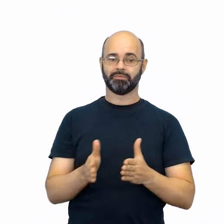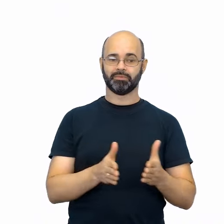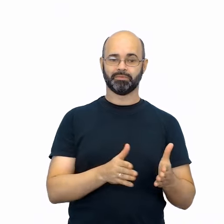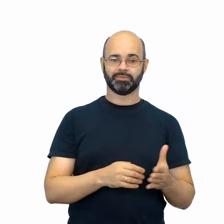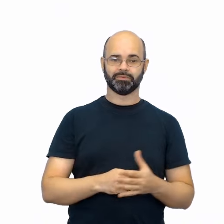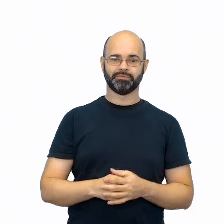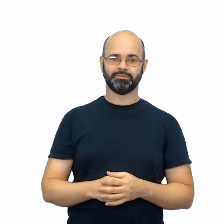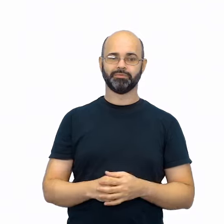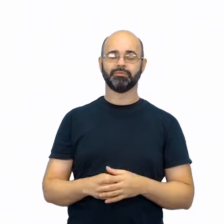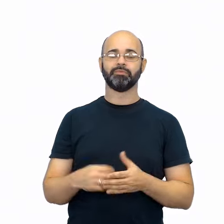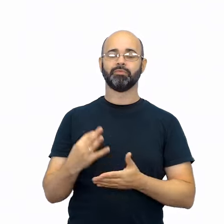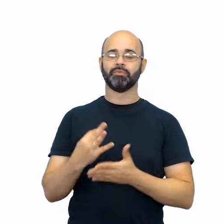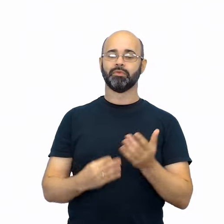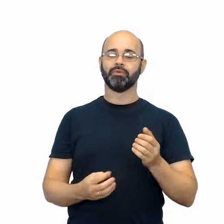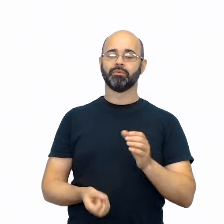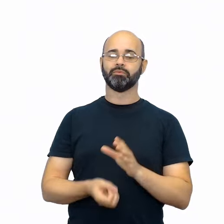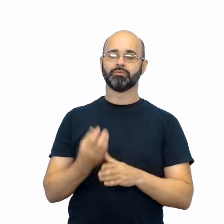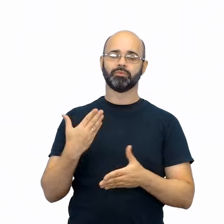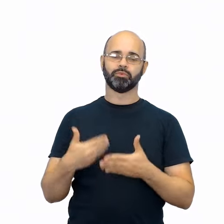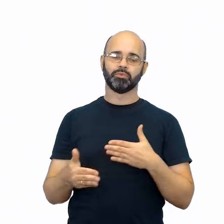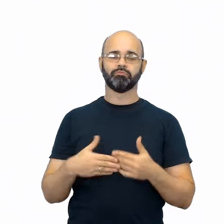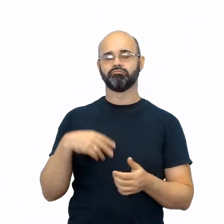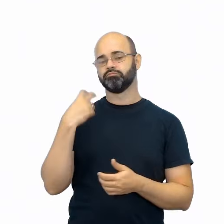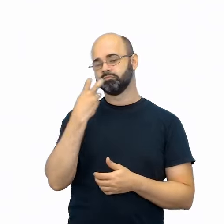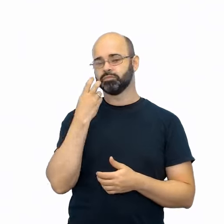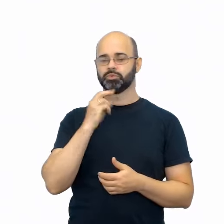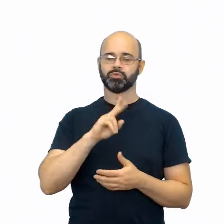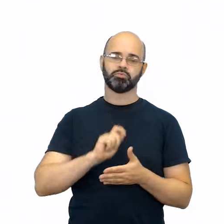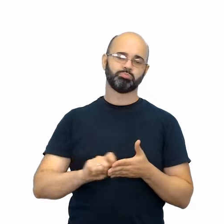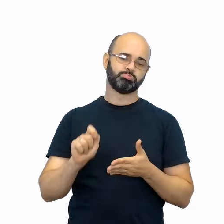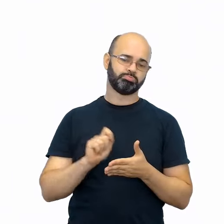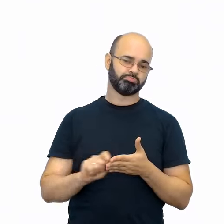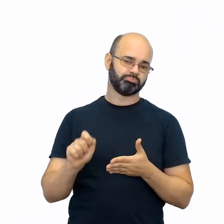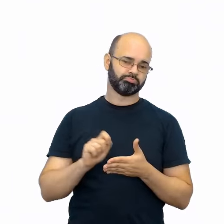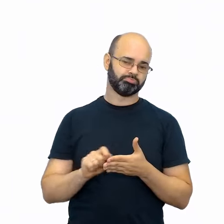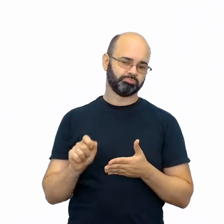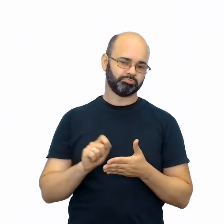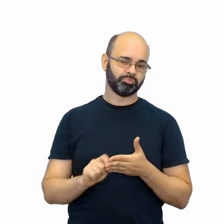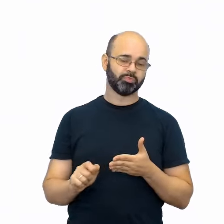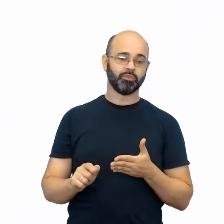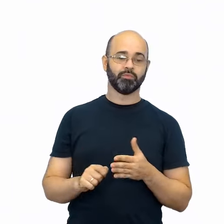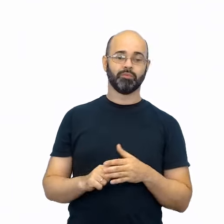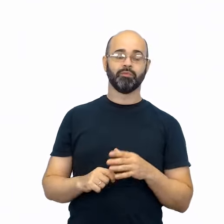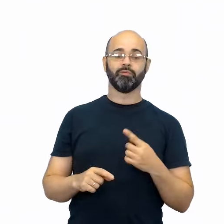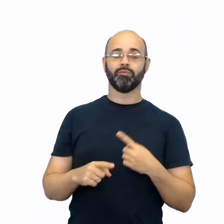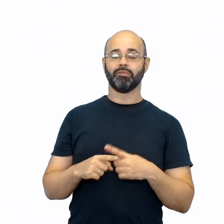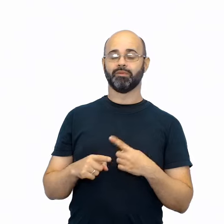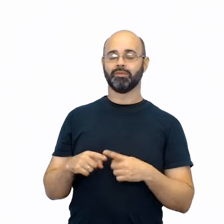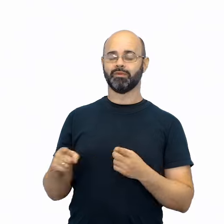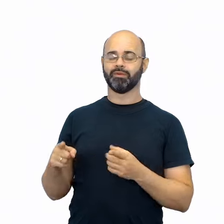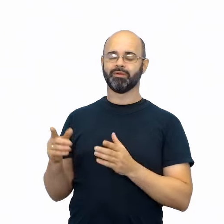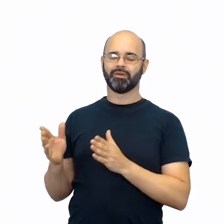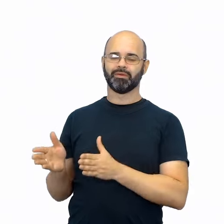produzido, seja ele oral ou escrito, é o resultado de uma série de parâmetros que o autor precisa